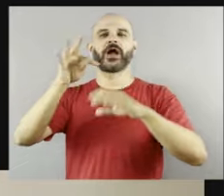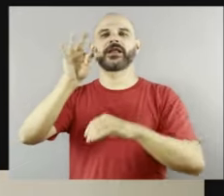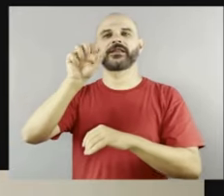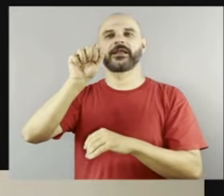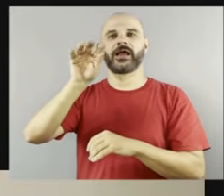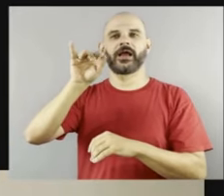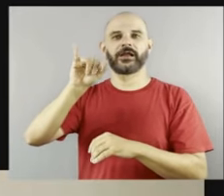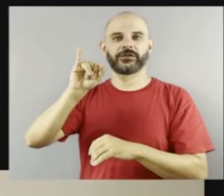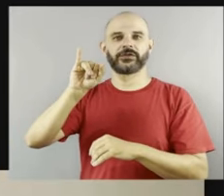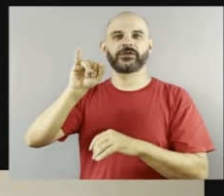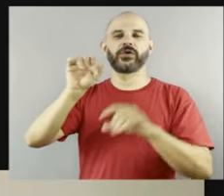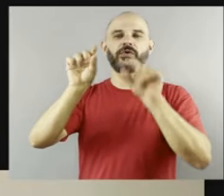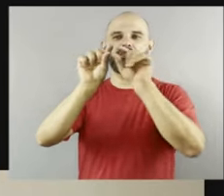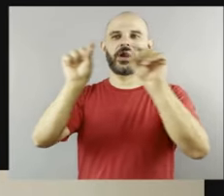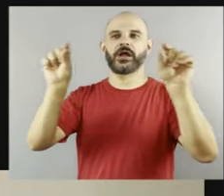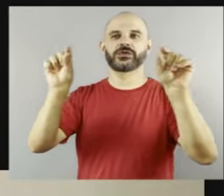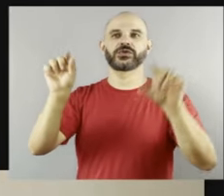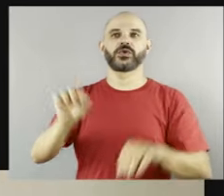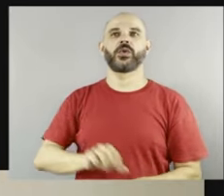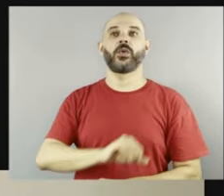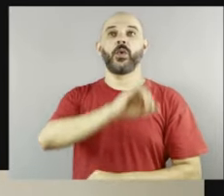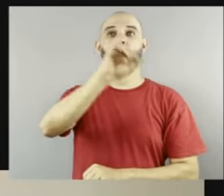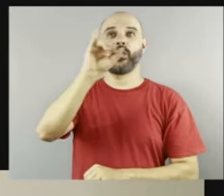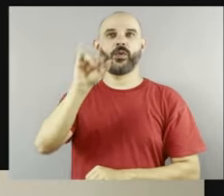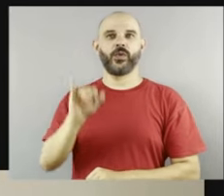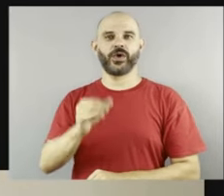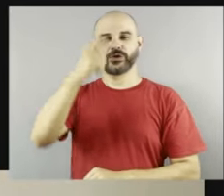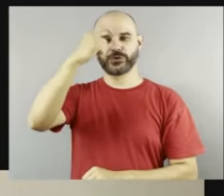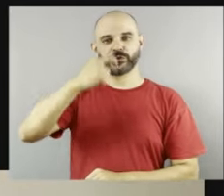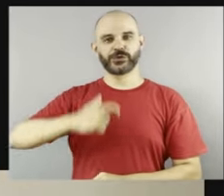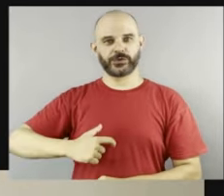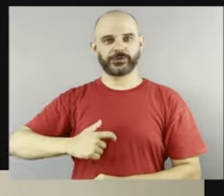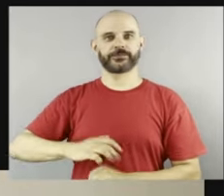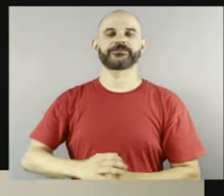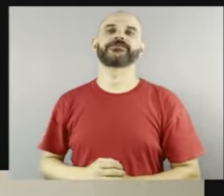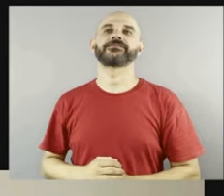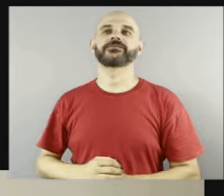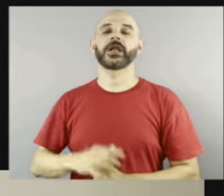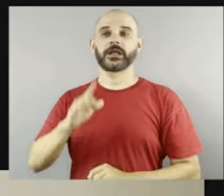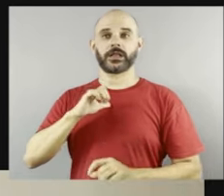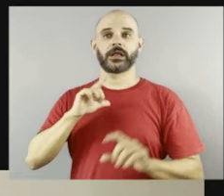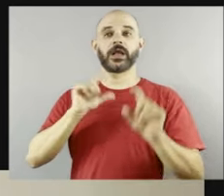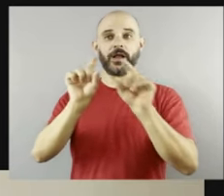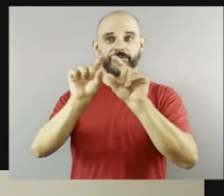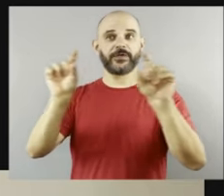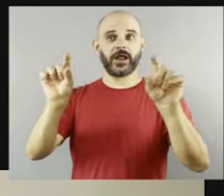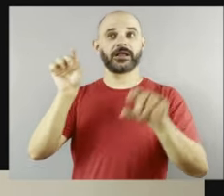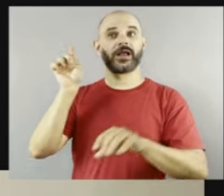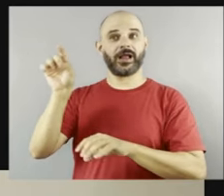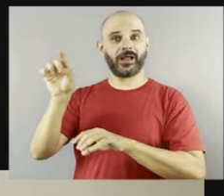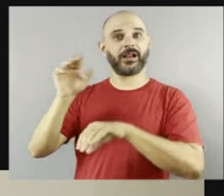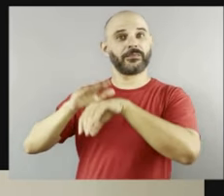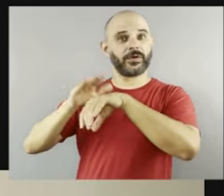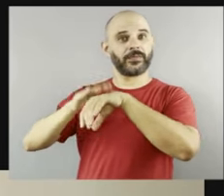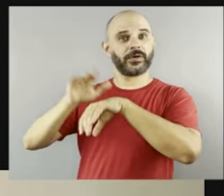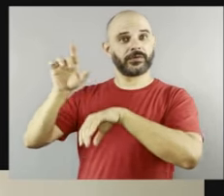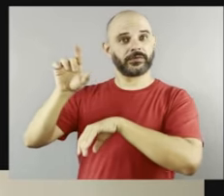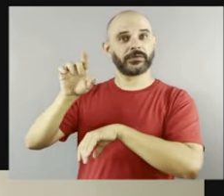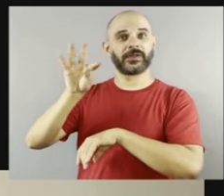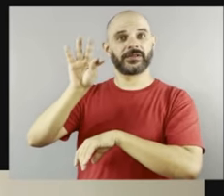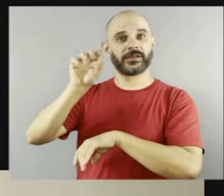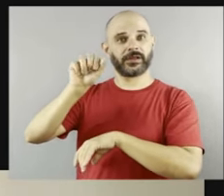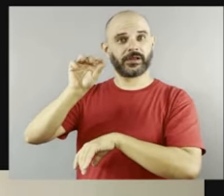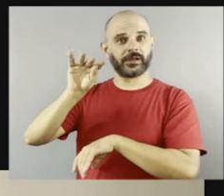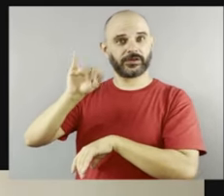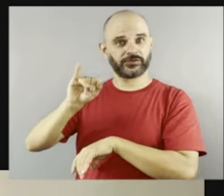Por que, Patrícia? A Tati criou essa frase. A Tati, ela é uma fábrica de... A